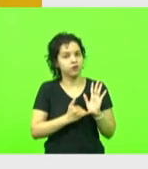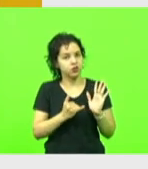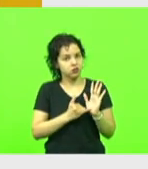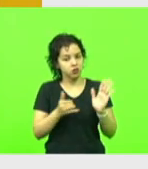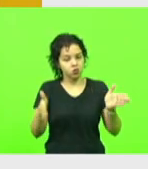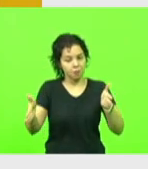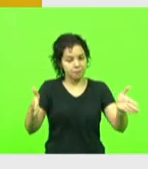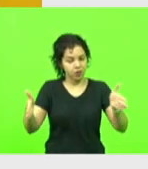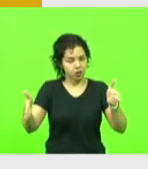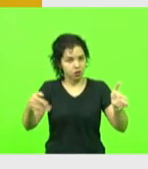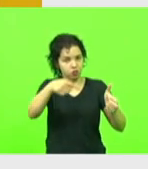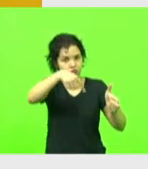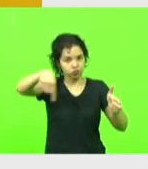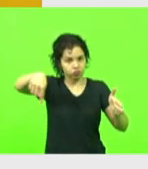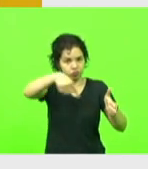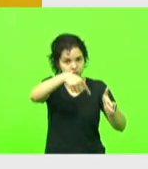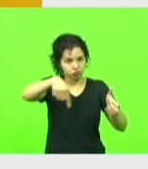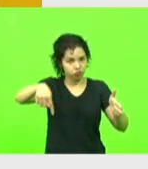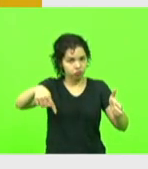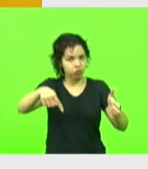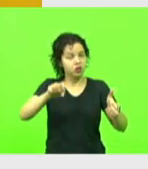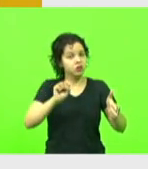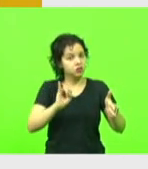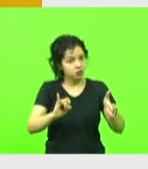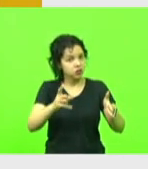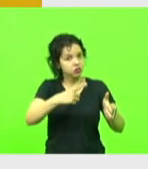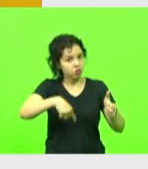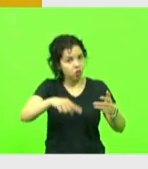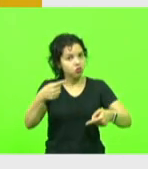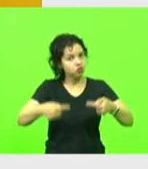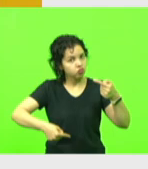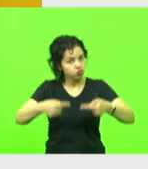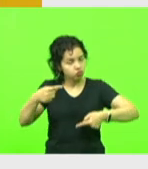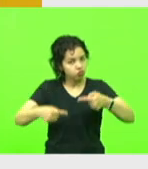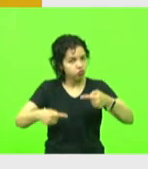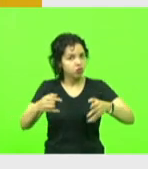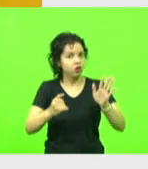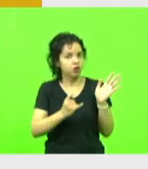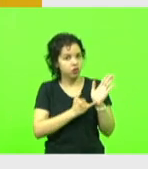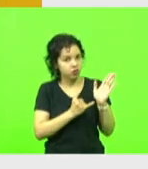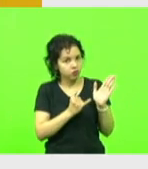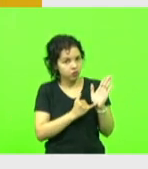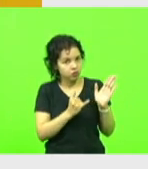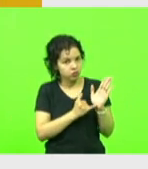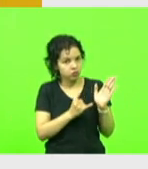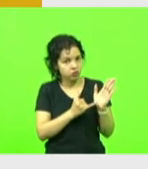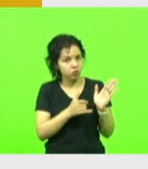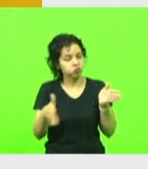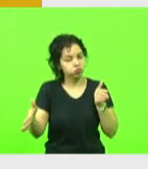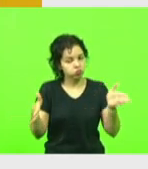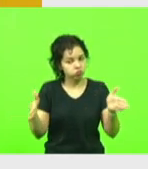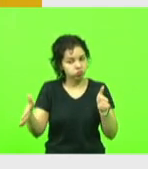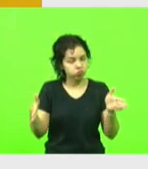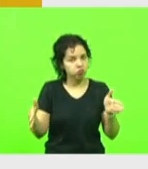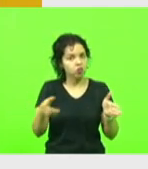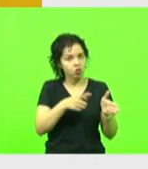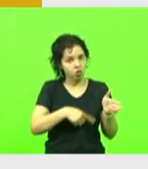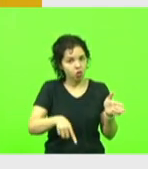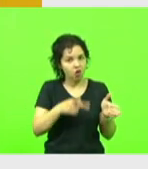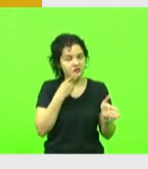Se é para tratar de inflação do período, então nós não estamos falando de